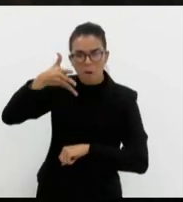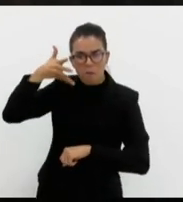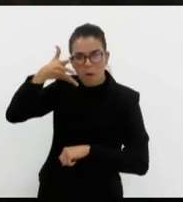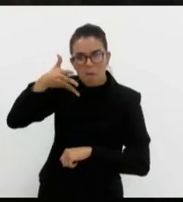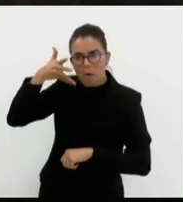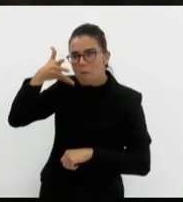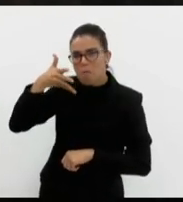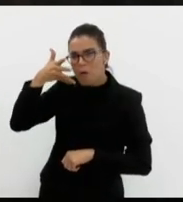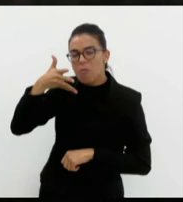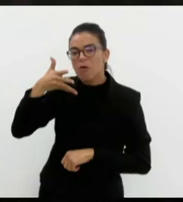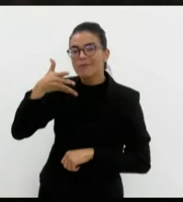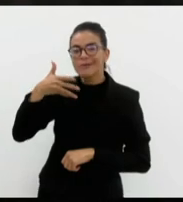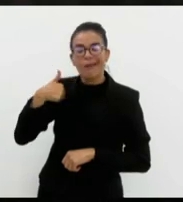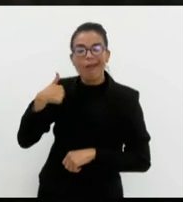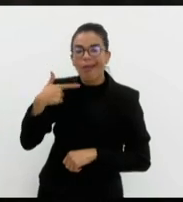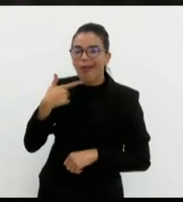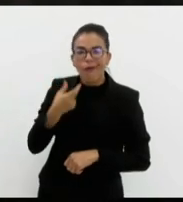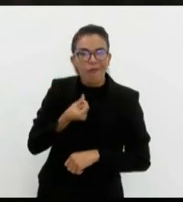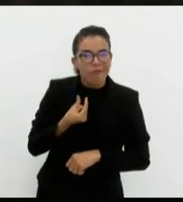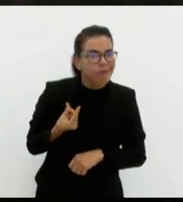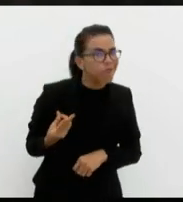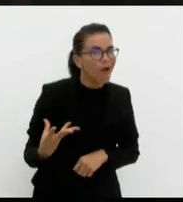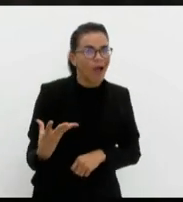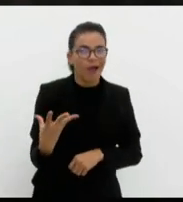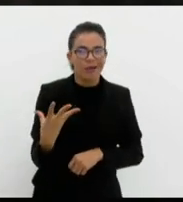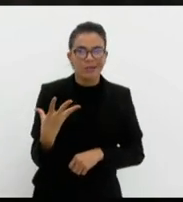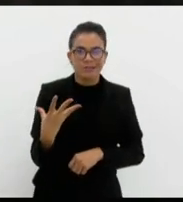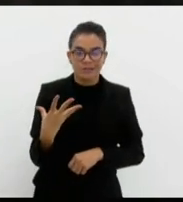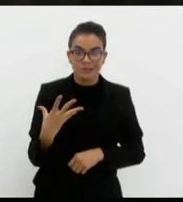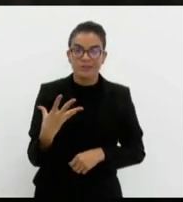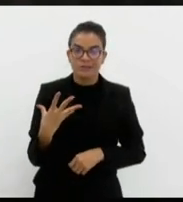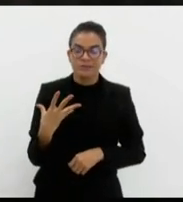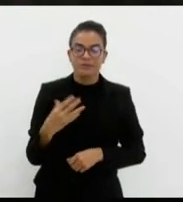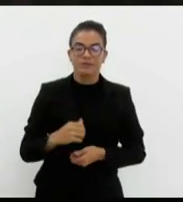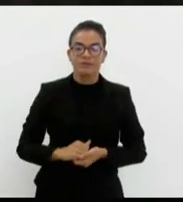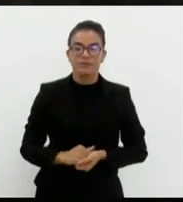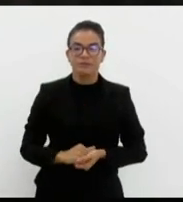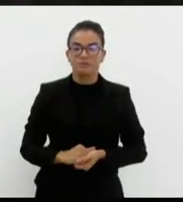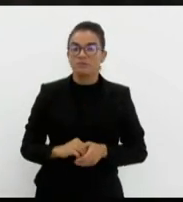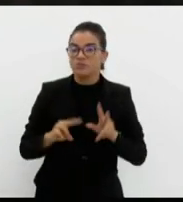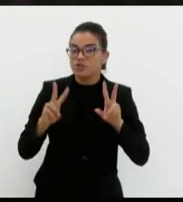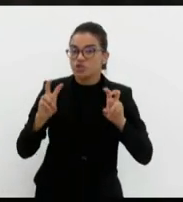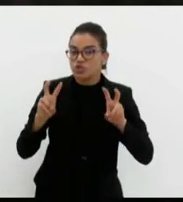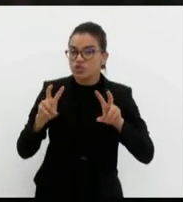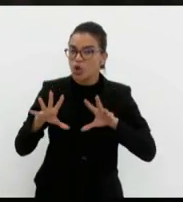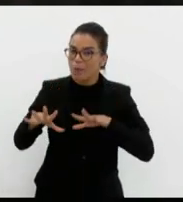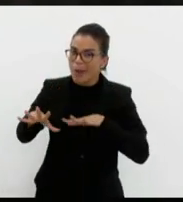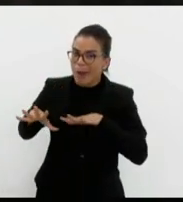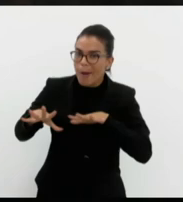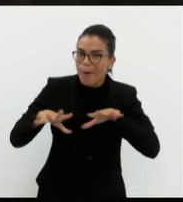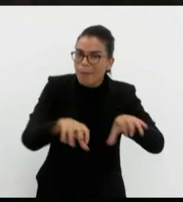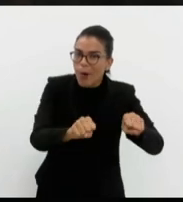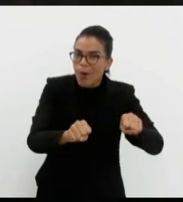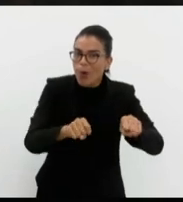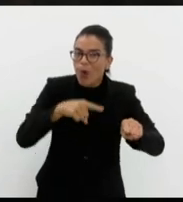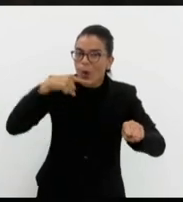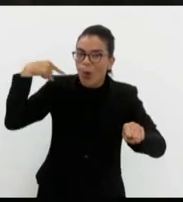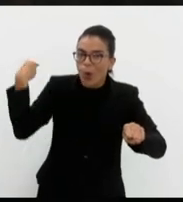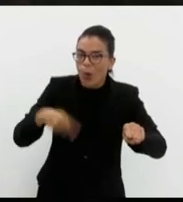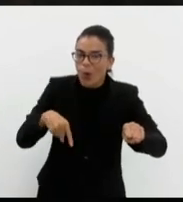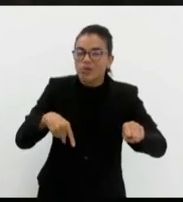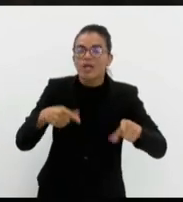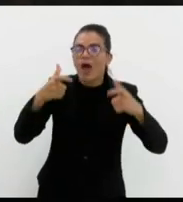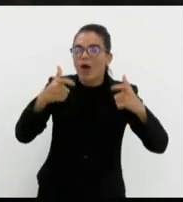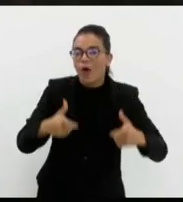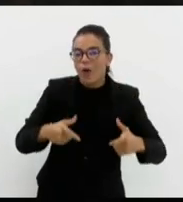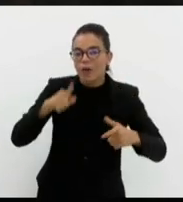Nunes, eu até perdi a conta de quantas vezes sobre a invasão da Rússia na Ucrânia. Porque,